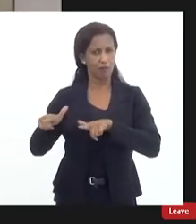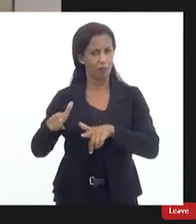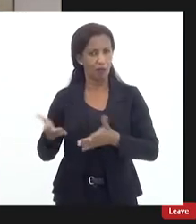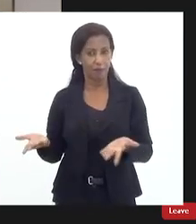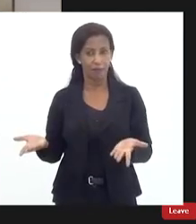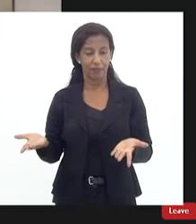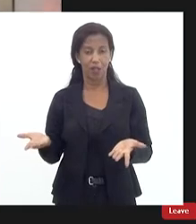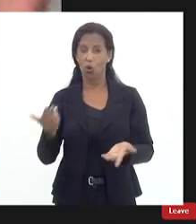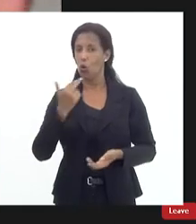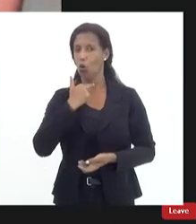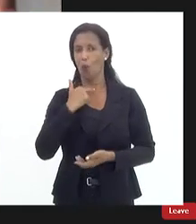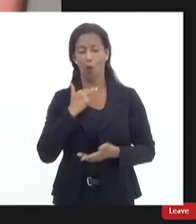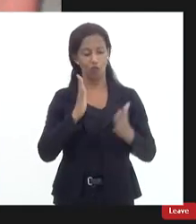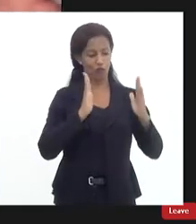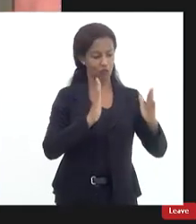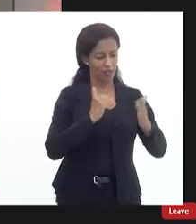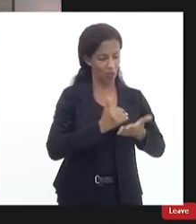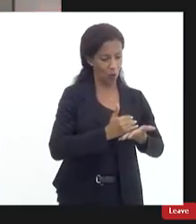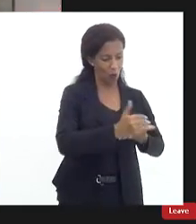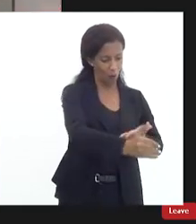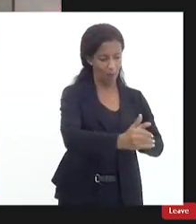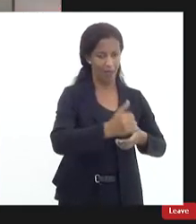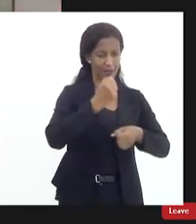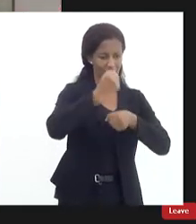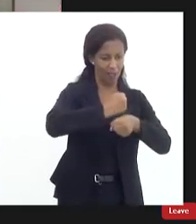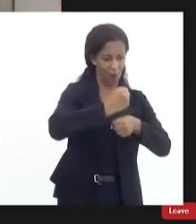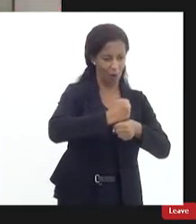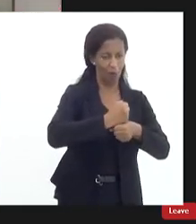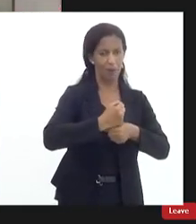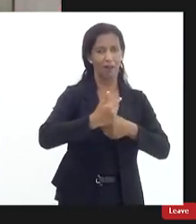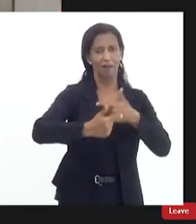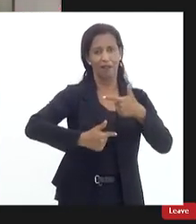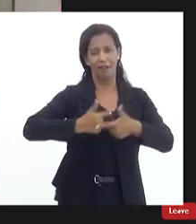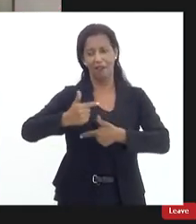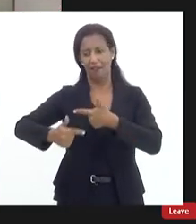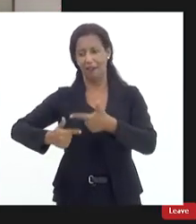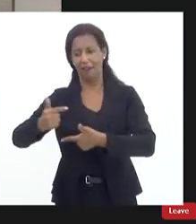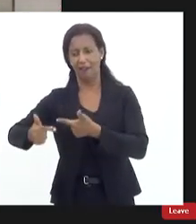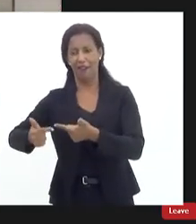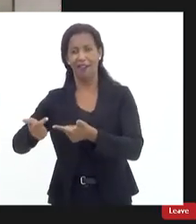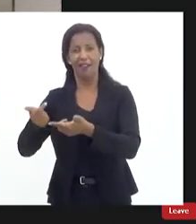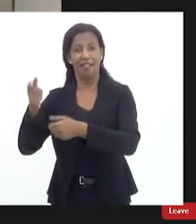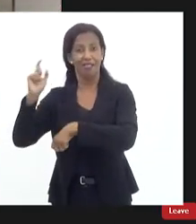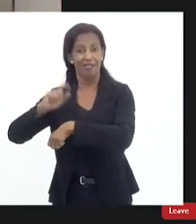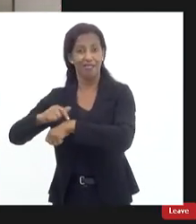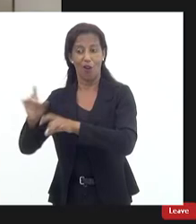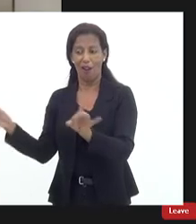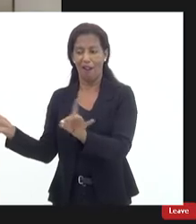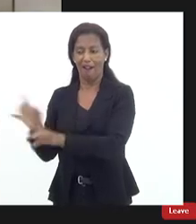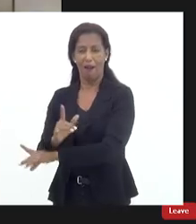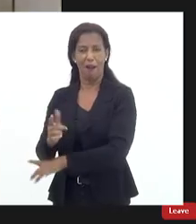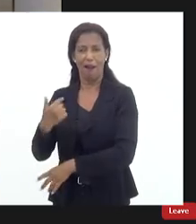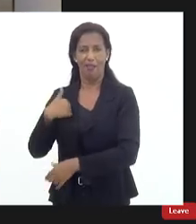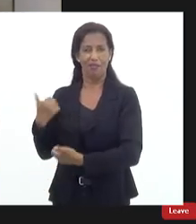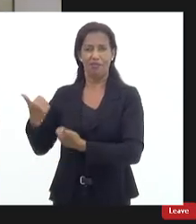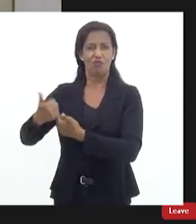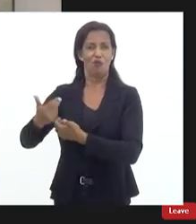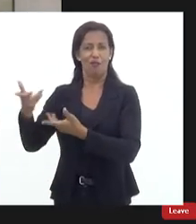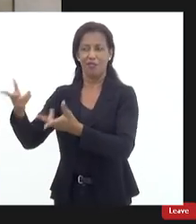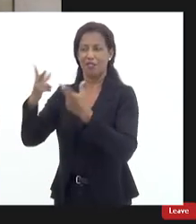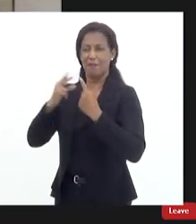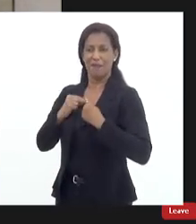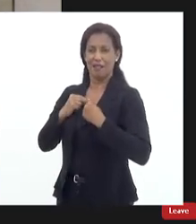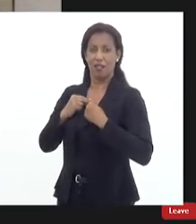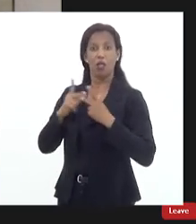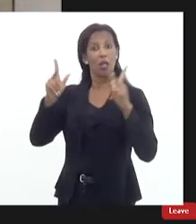começa a obra tem o desgaste do transcorrer da obra mas não inaugura e depois não faz propaganda sobre ela é igualzinho